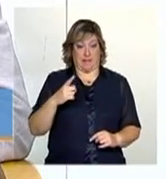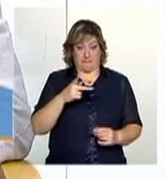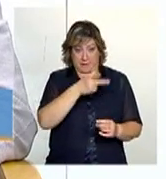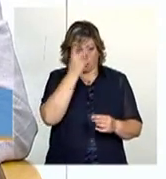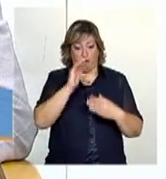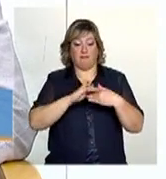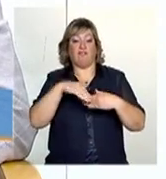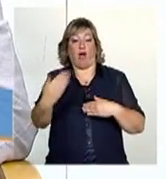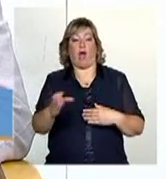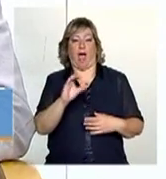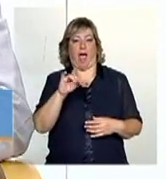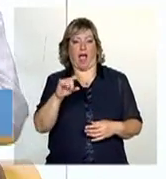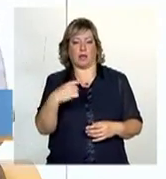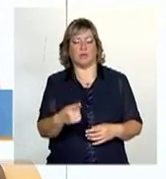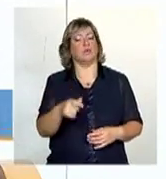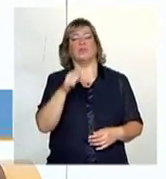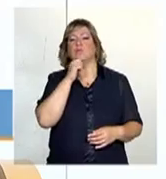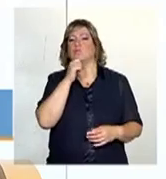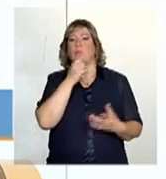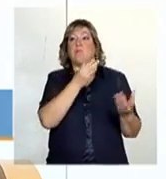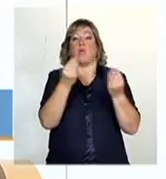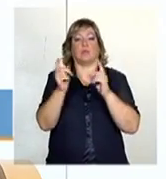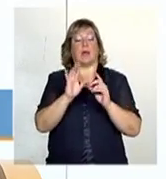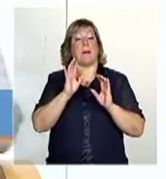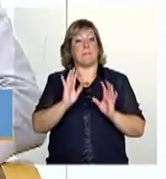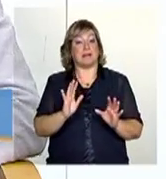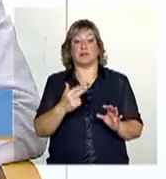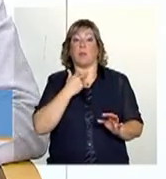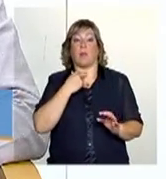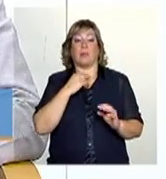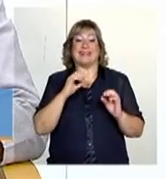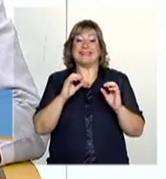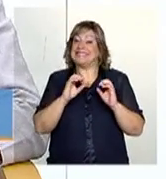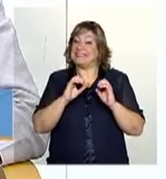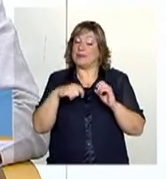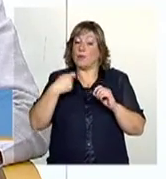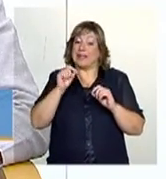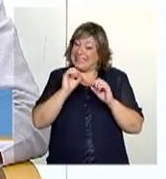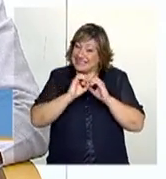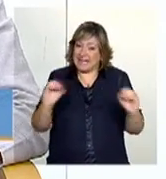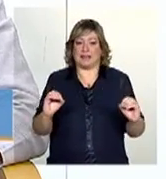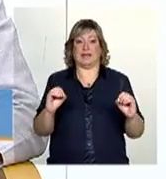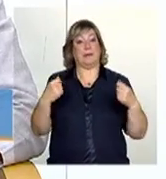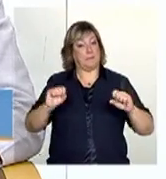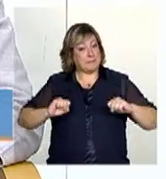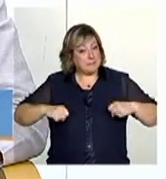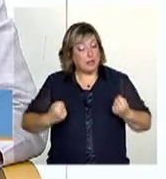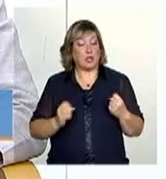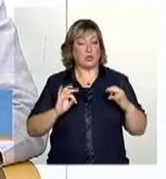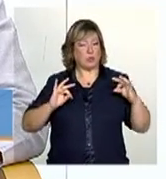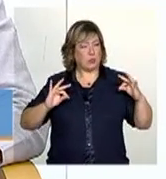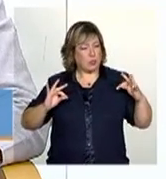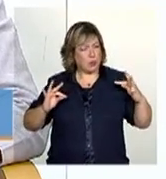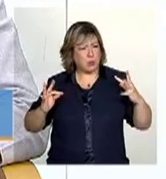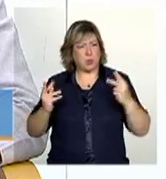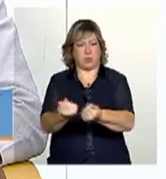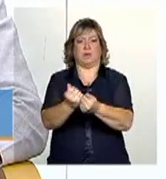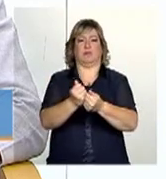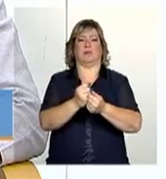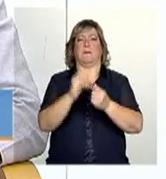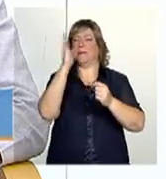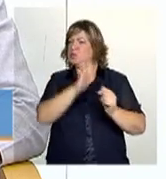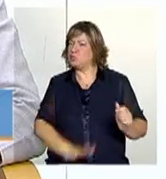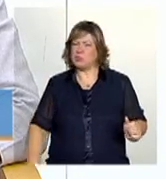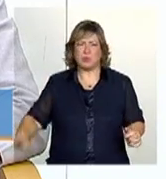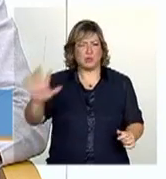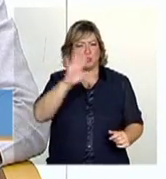não podemos deixar nenhuma pessoa de baixa renda fora do cadastro. Daí todo esse esforço. A sociedade civil pode, sim,